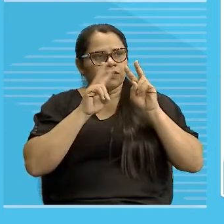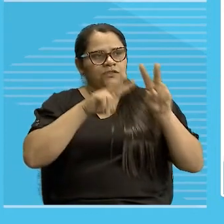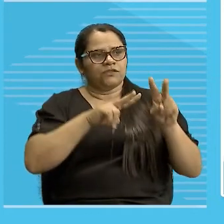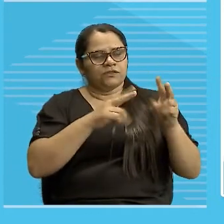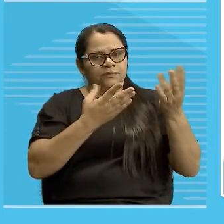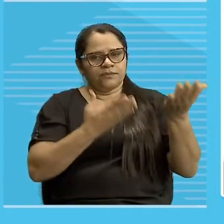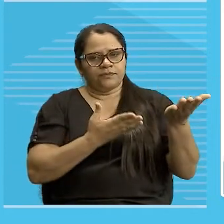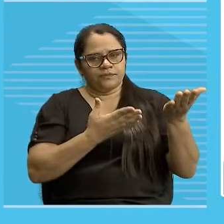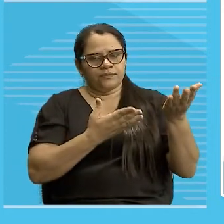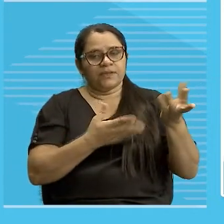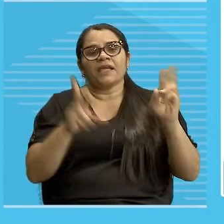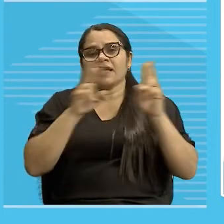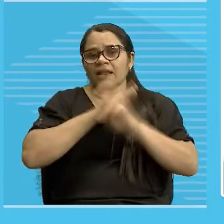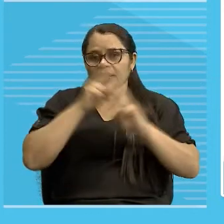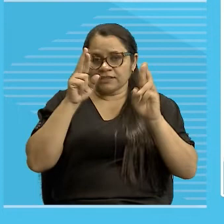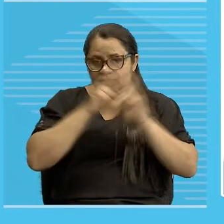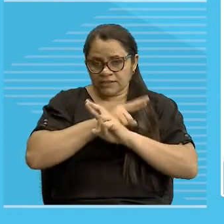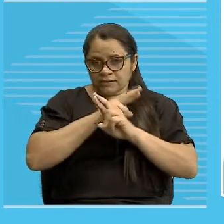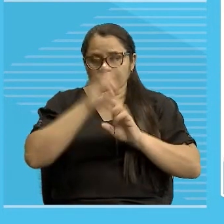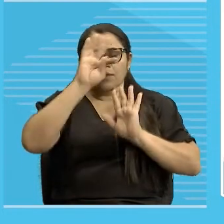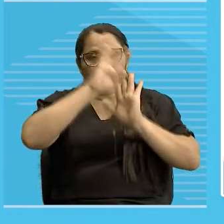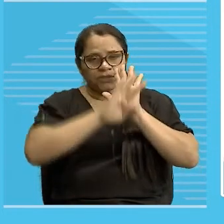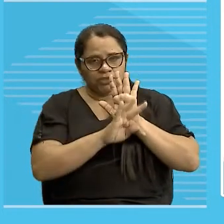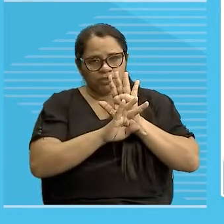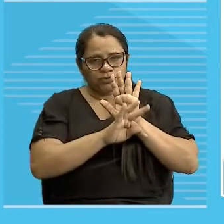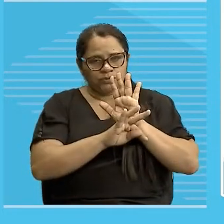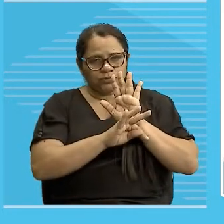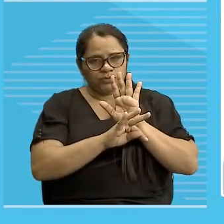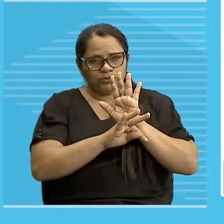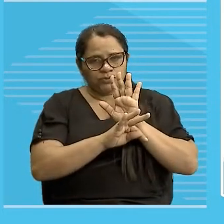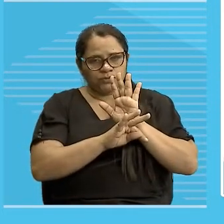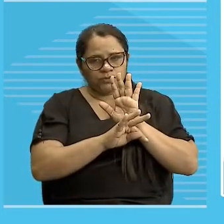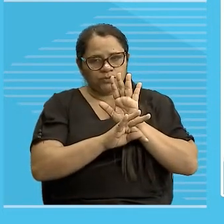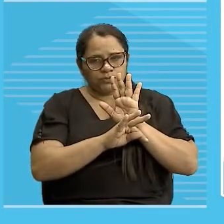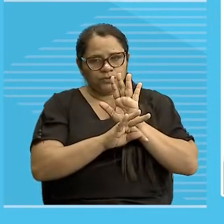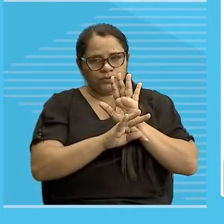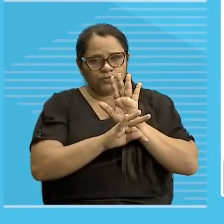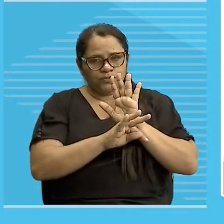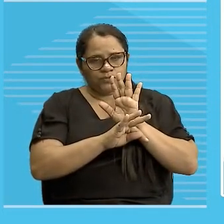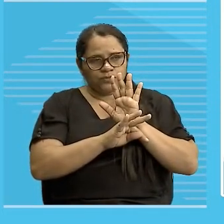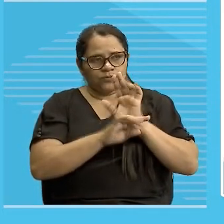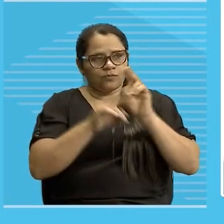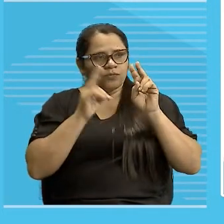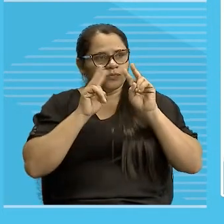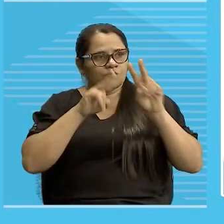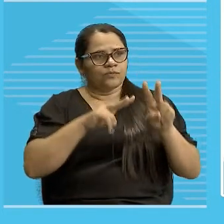em relação ao texto. colocar até a palavra texto aqui,